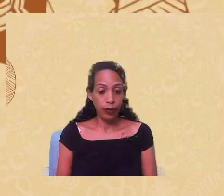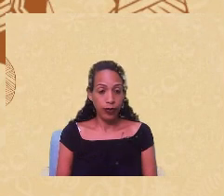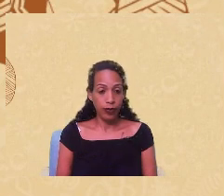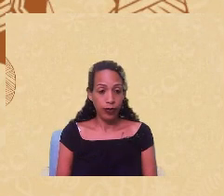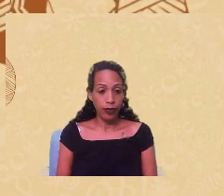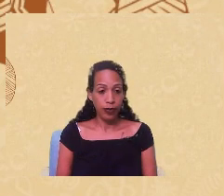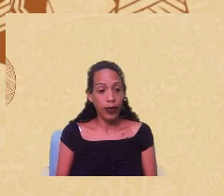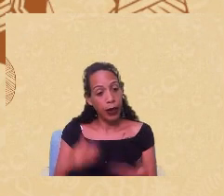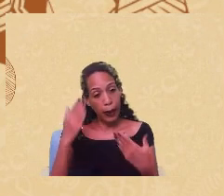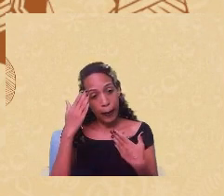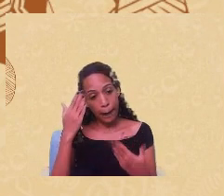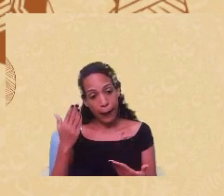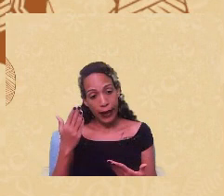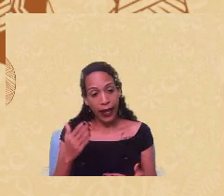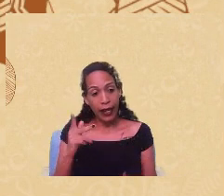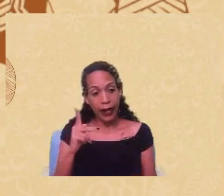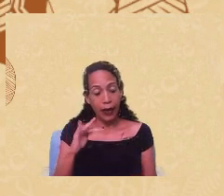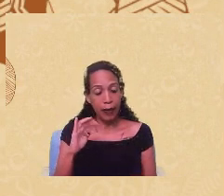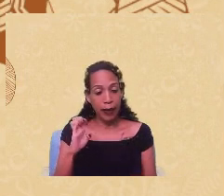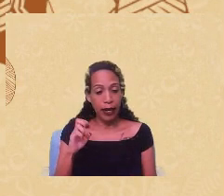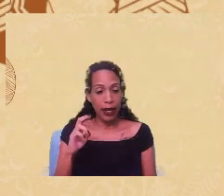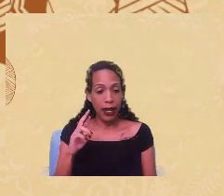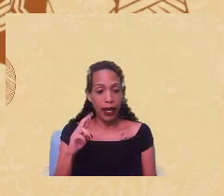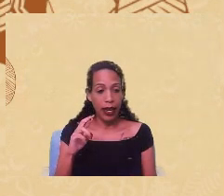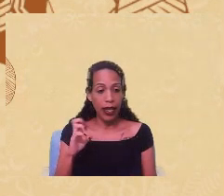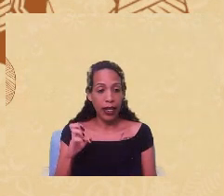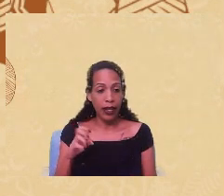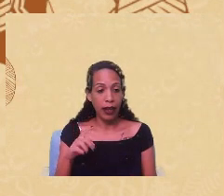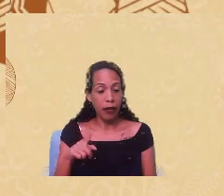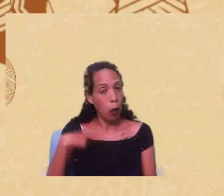Obrigada, Pierre. Mais alguma pergunta?